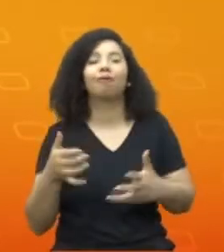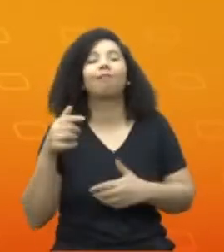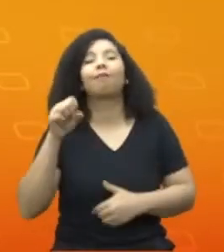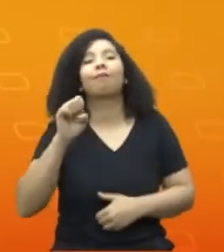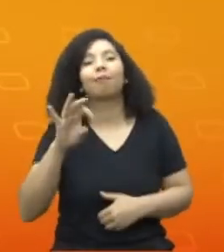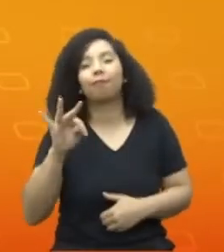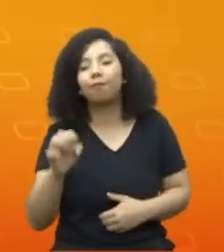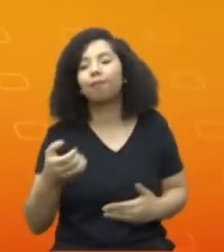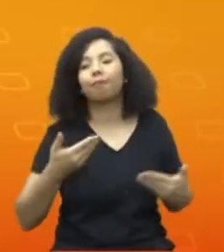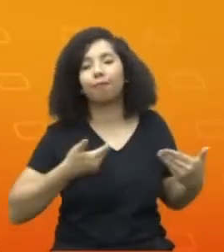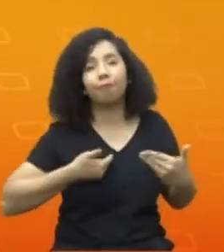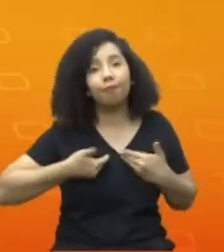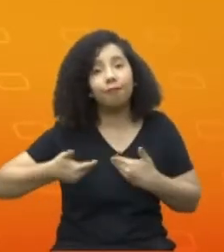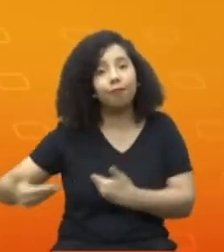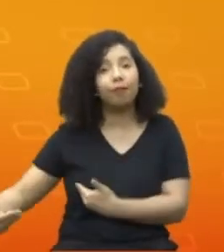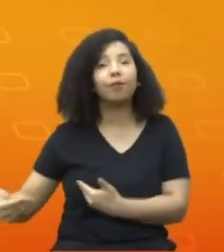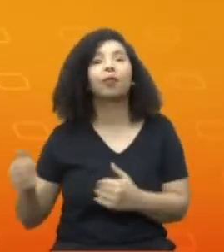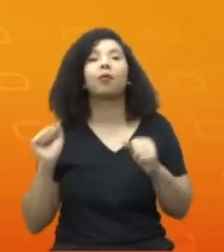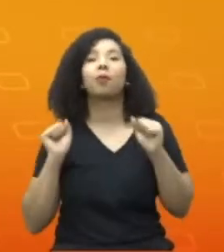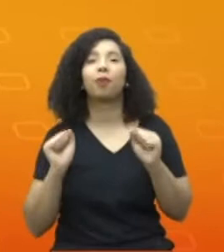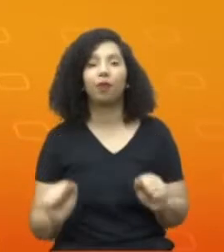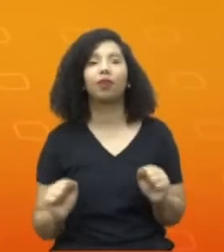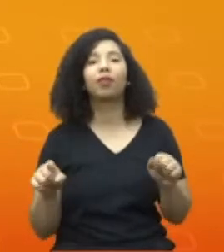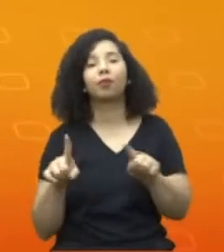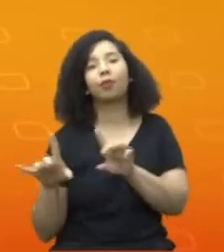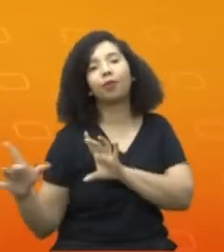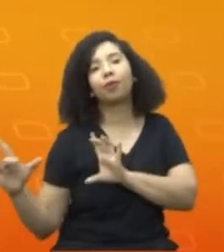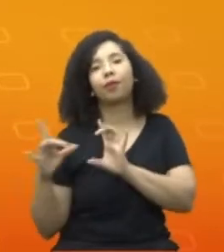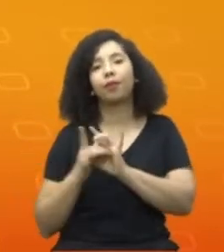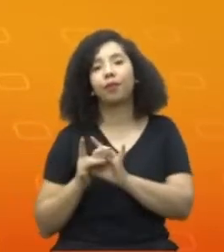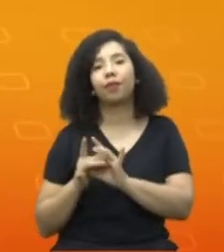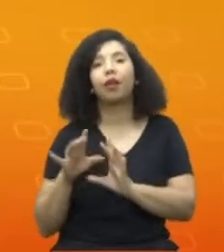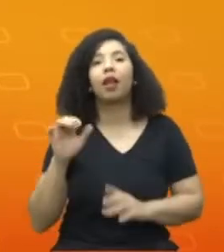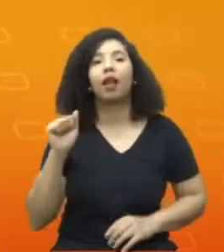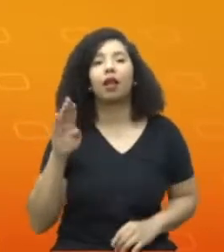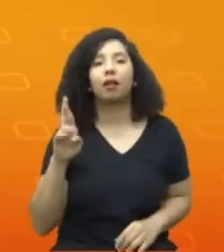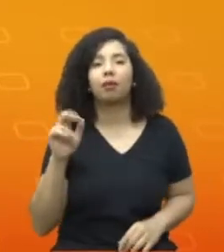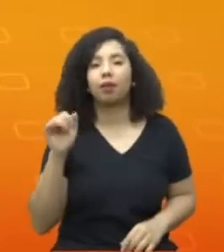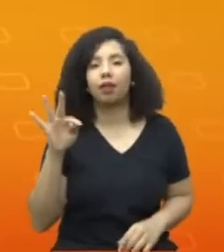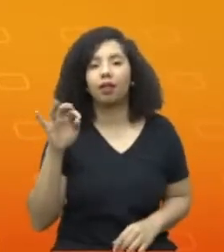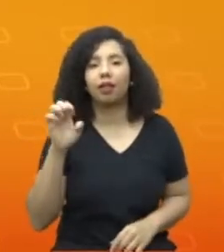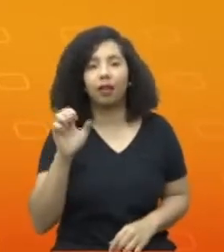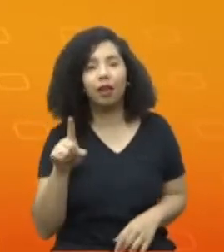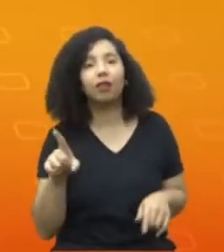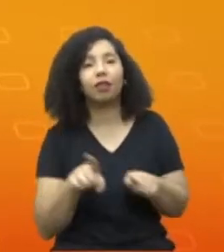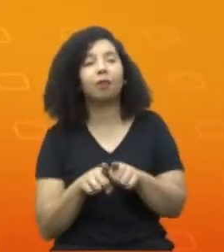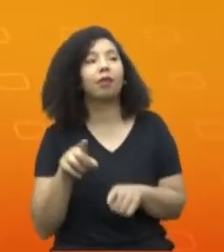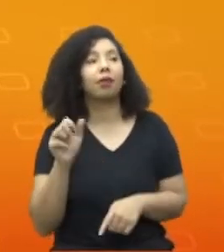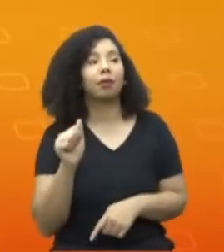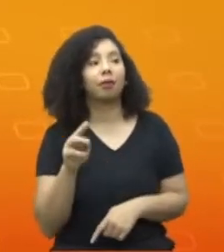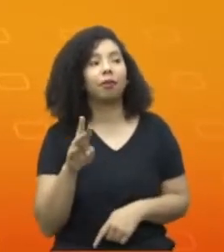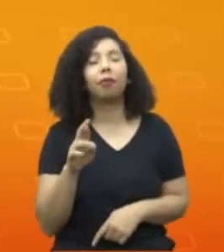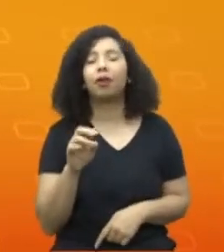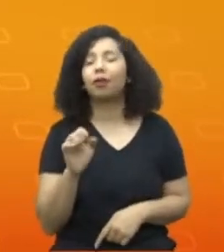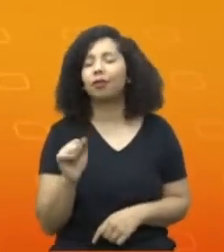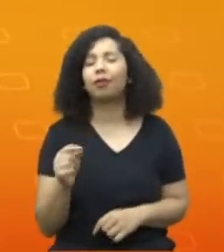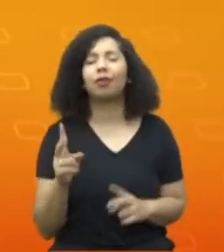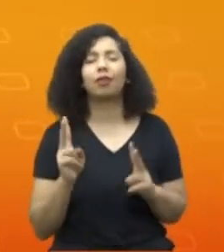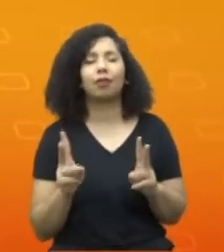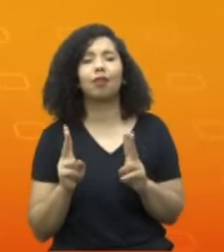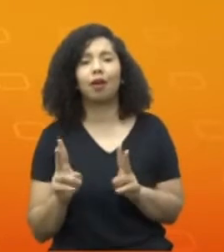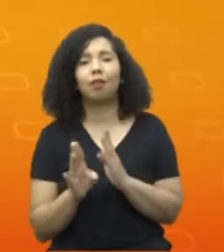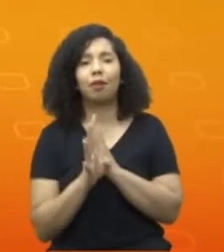nossos companheiros que estão aqui. A Bratel, nós estamos... A Bratel e a BERT estão sempre afinadas, isso é muito importante.